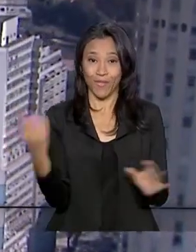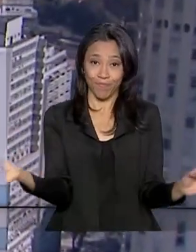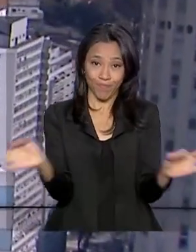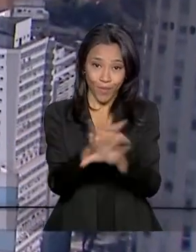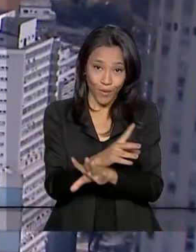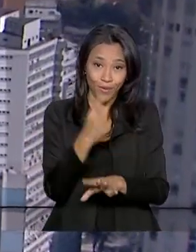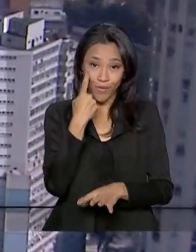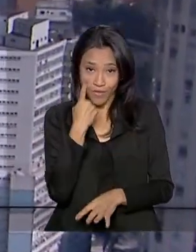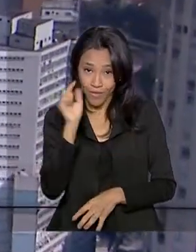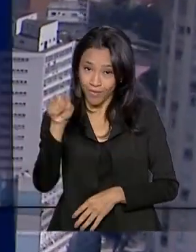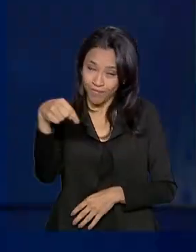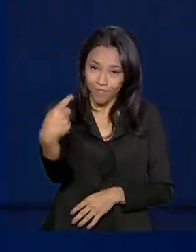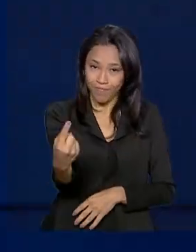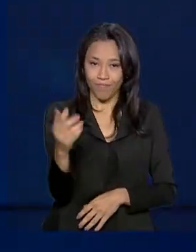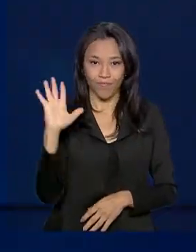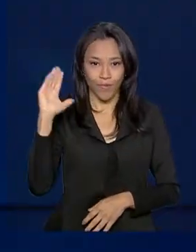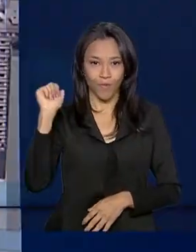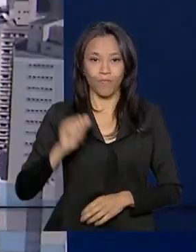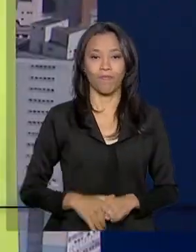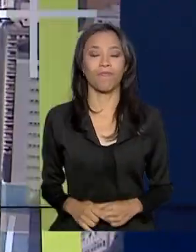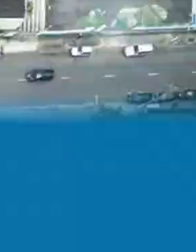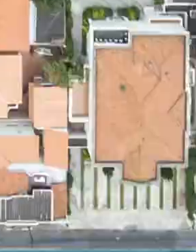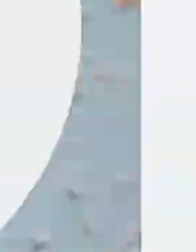aqui. Nos vemos na próxima edição. Tchau.